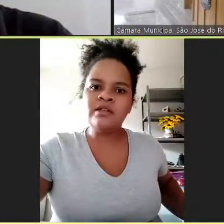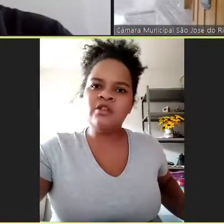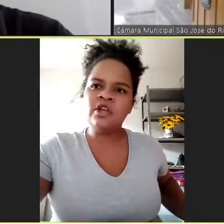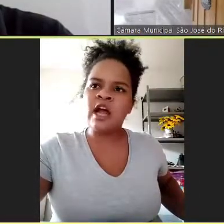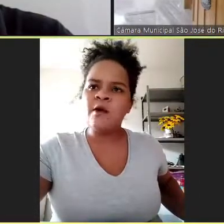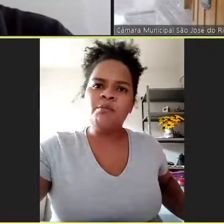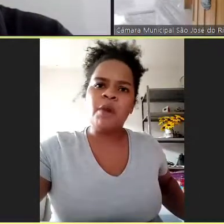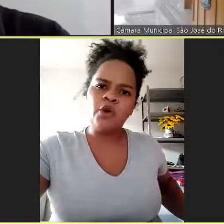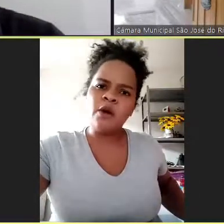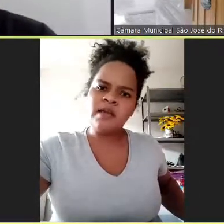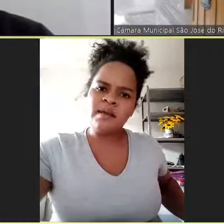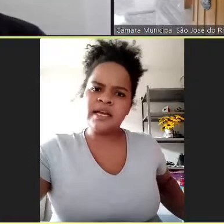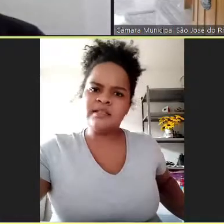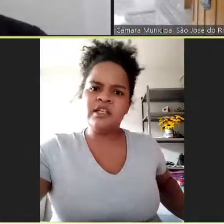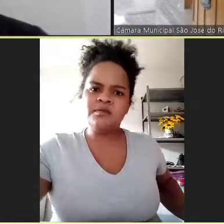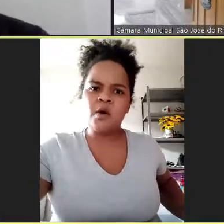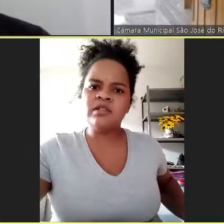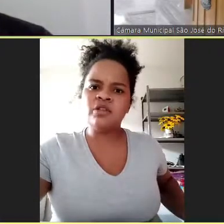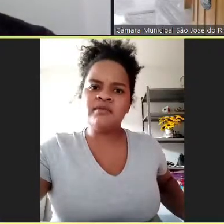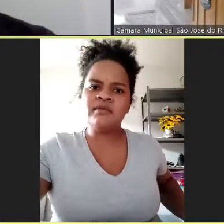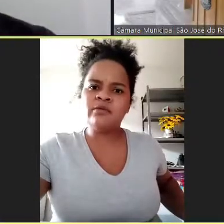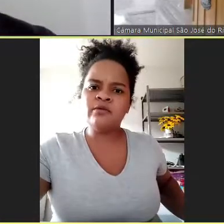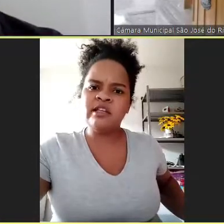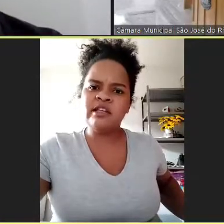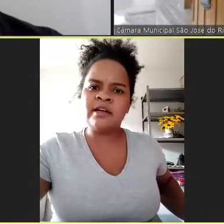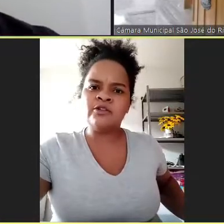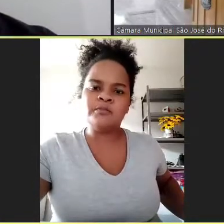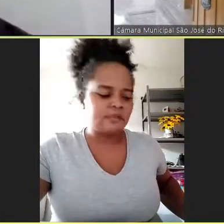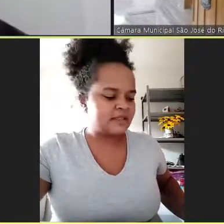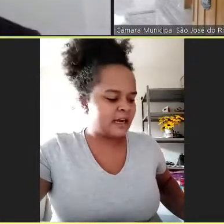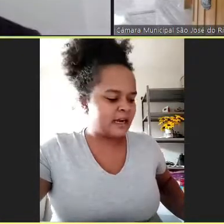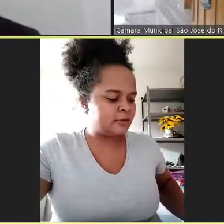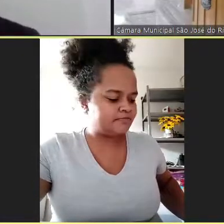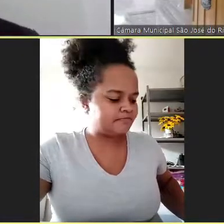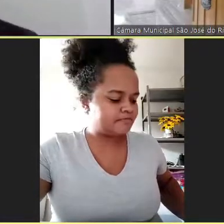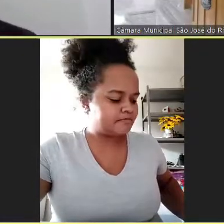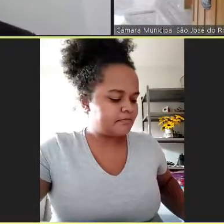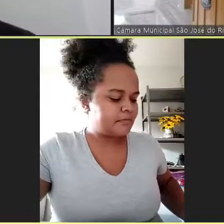antes gerar uma autonomia para que esse município consiga sobreviver com dignidade. Certo?